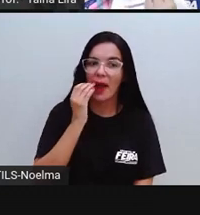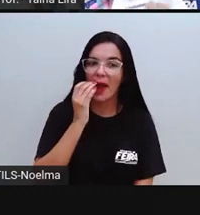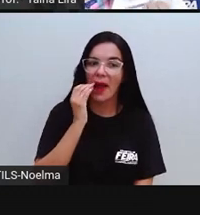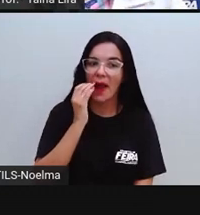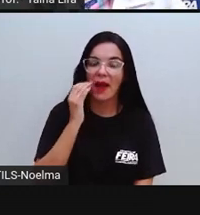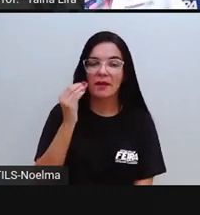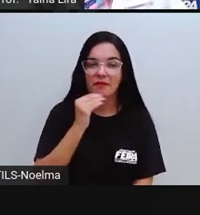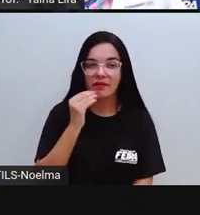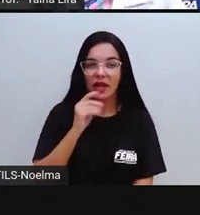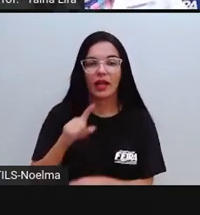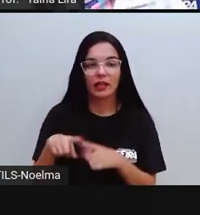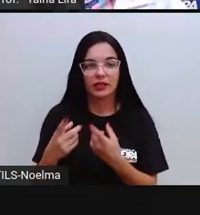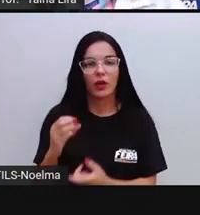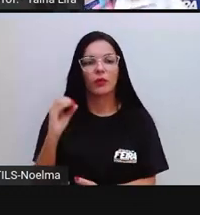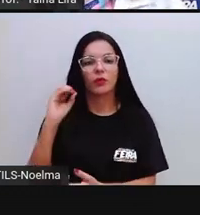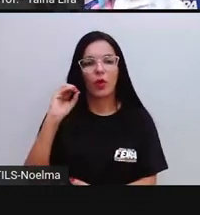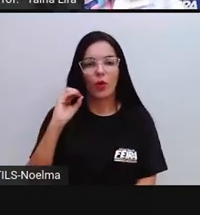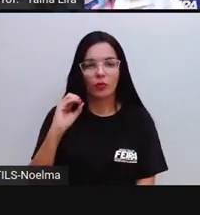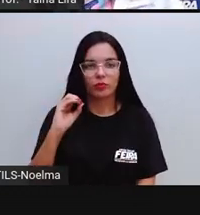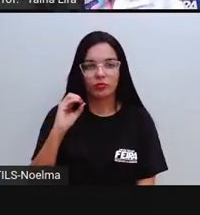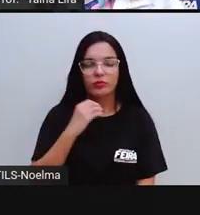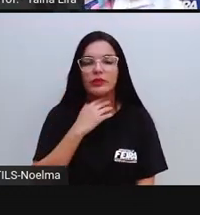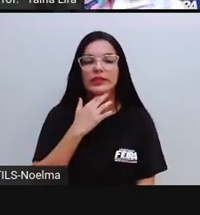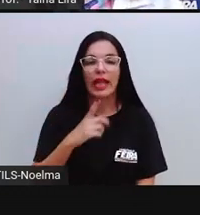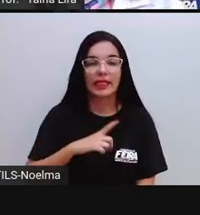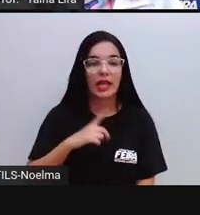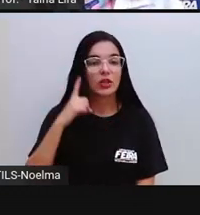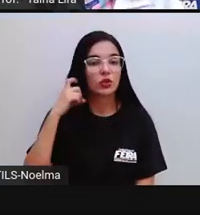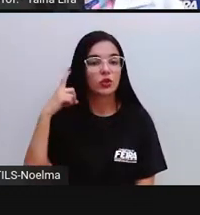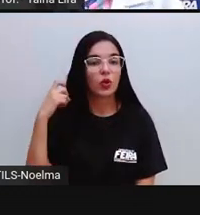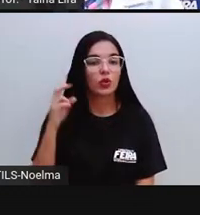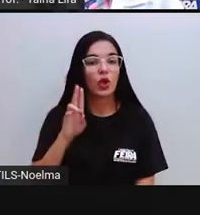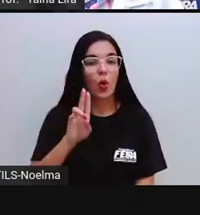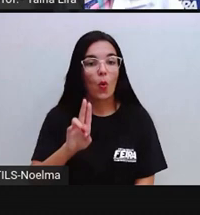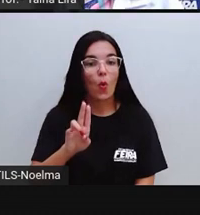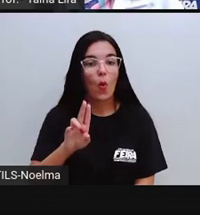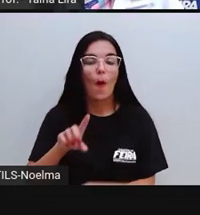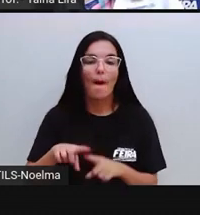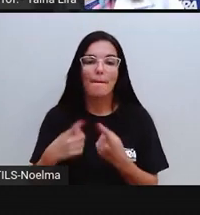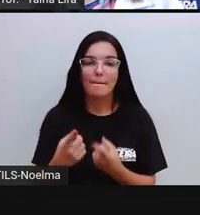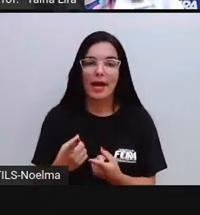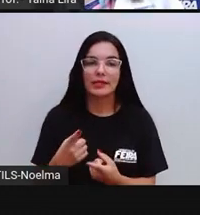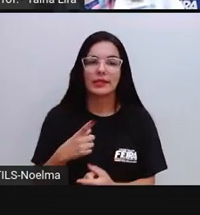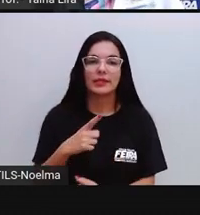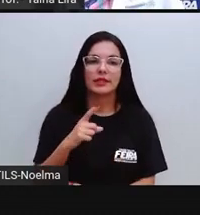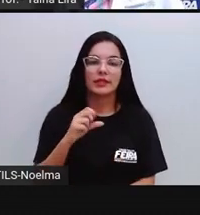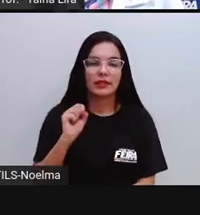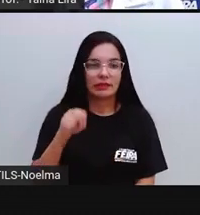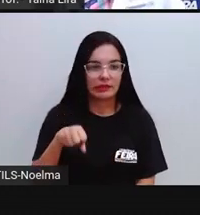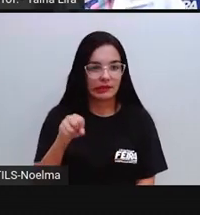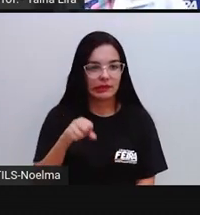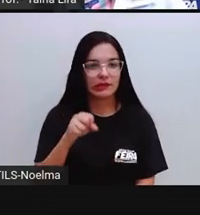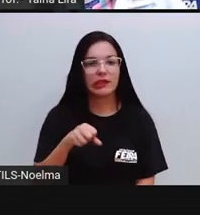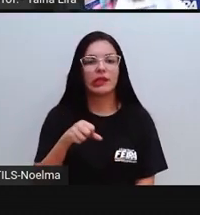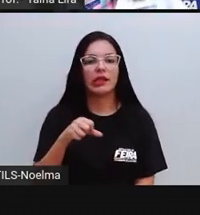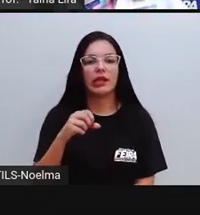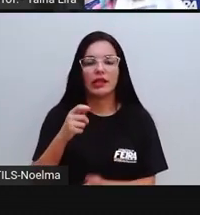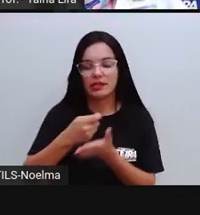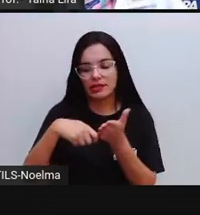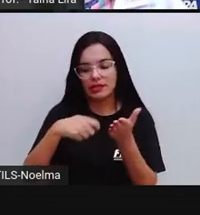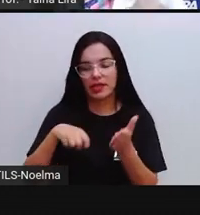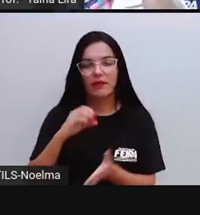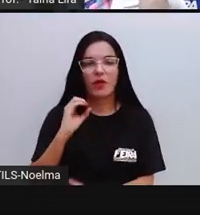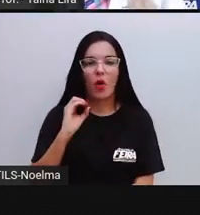ela é mais fraca, eu coloquei aí o O, tá bom? Outra. Amarelo. Amarelo.